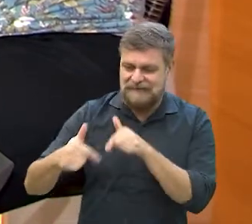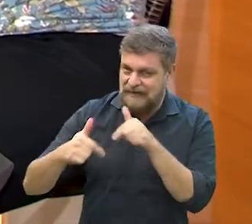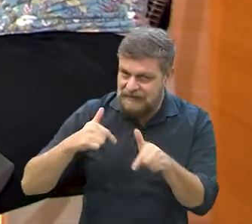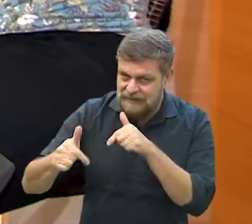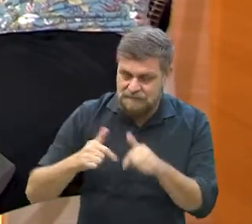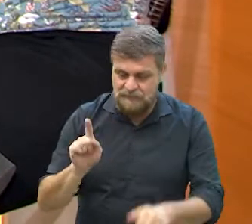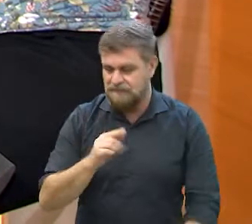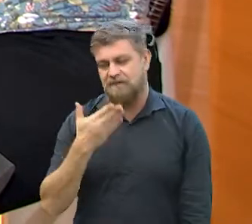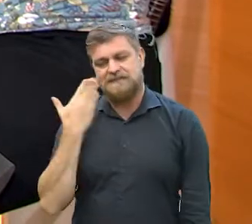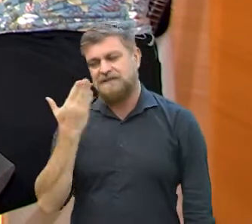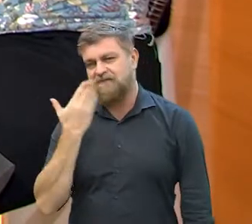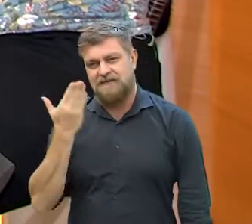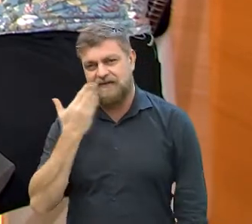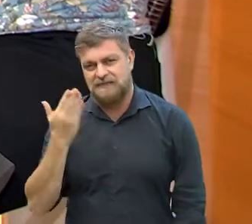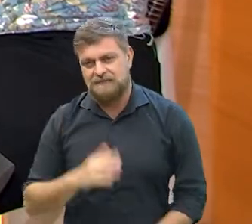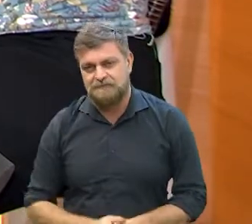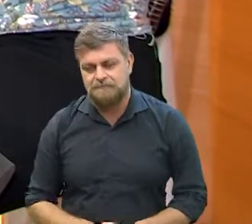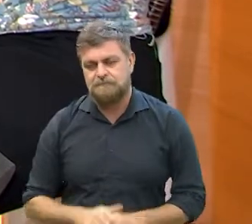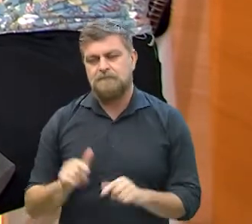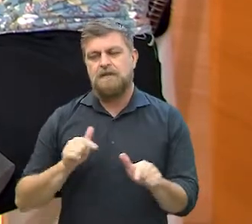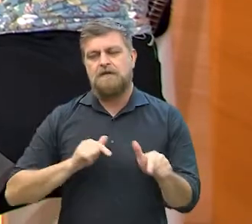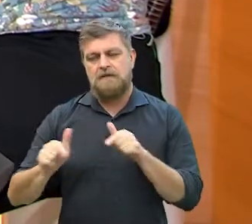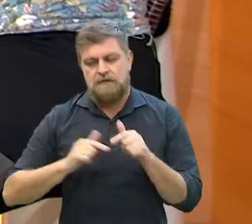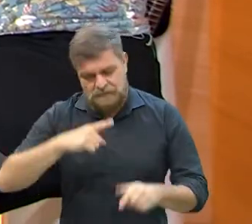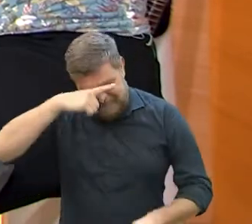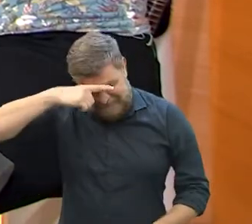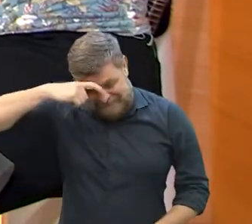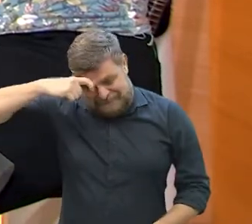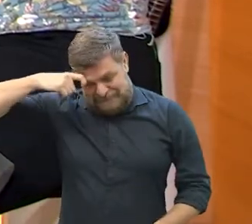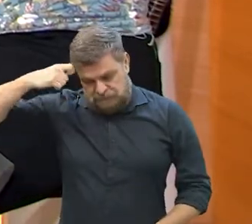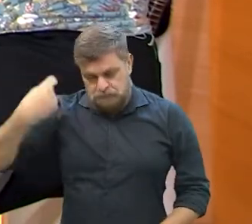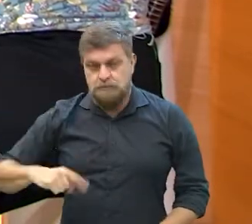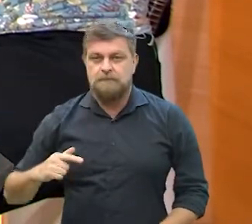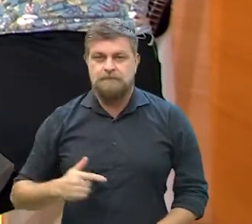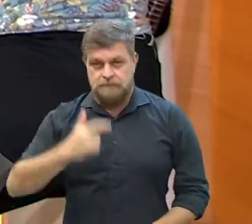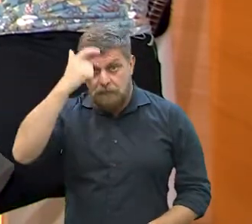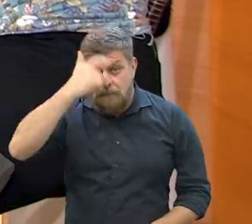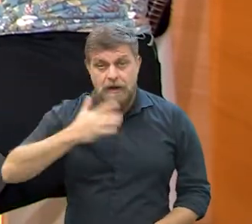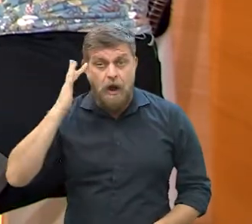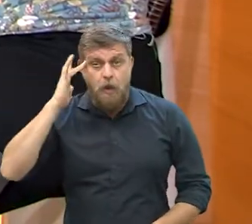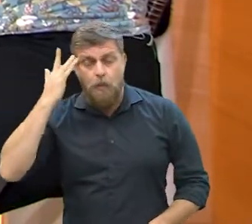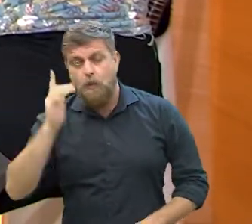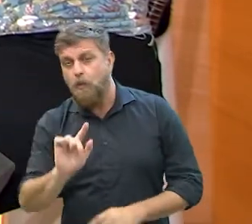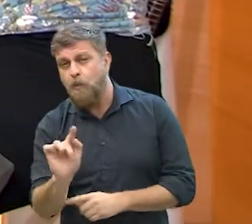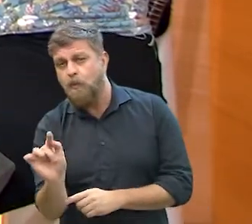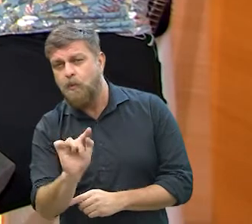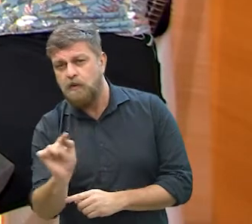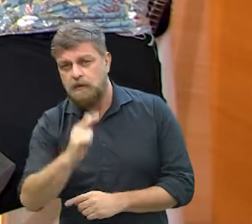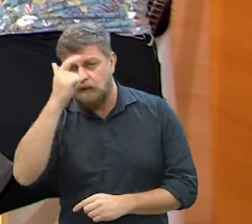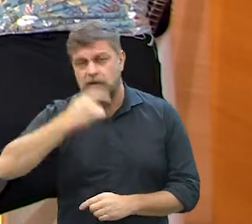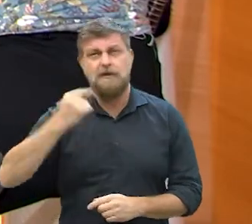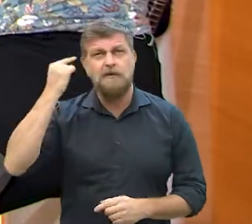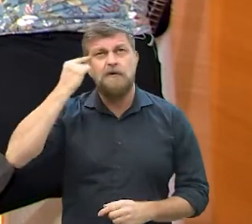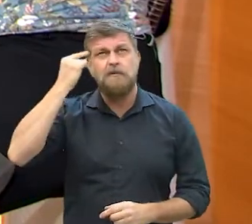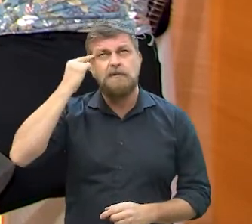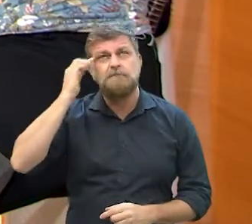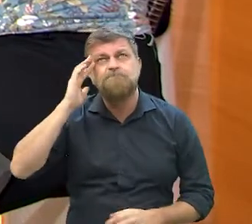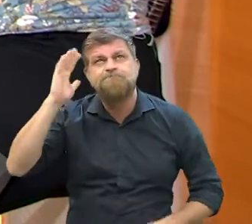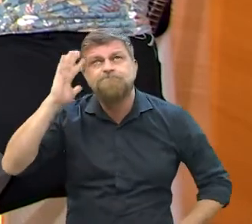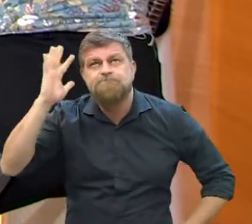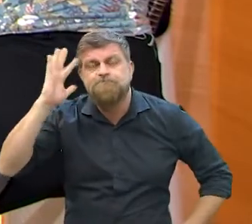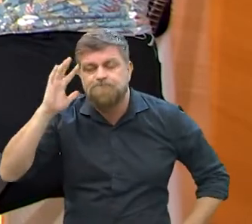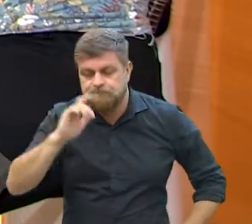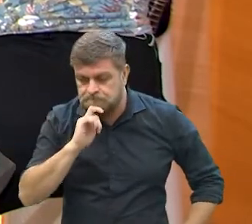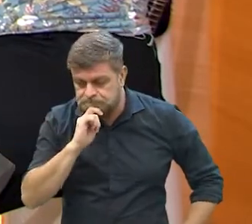Muitos outros projetos. não vai ser fácil, porque a senhora está vendo. O trabalho não vai ser fácil, mas eu acho que, eu